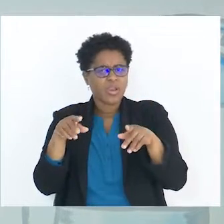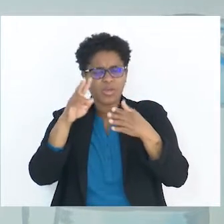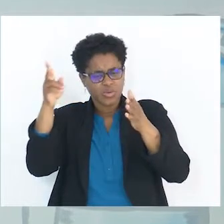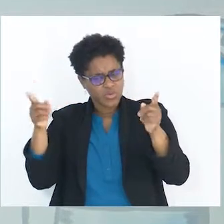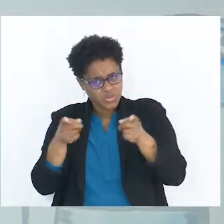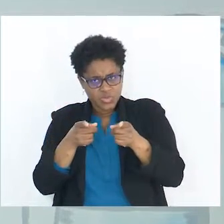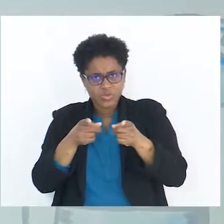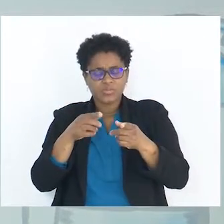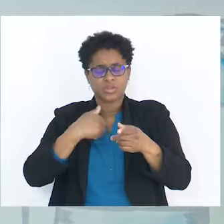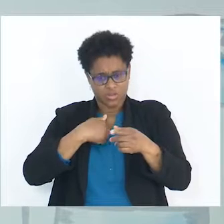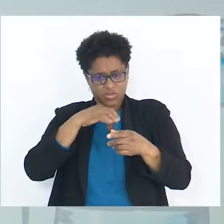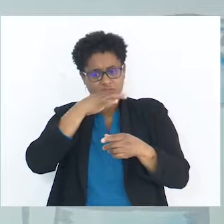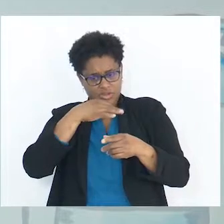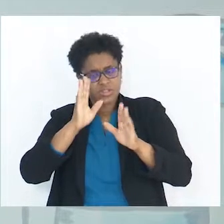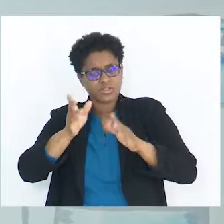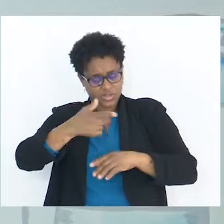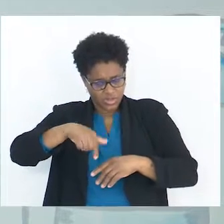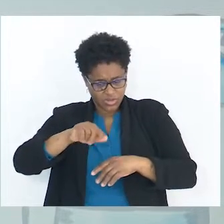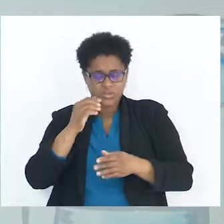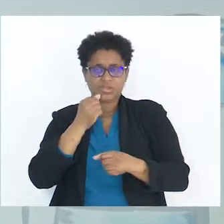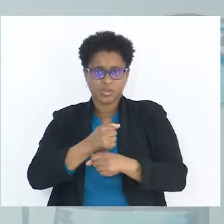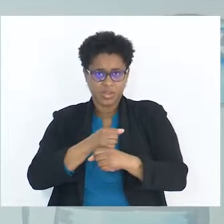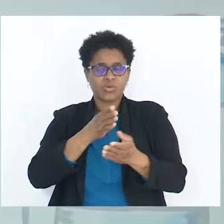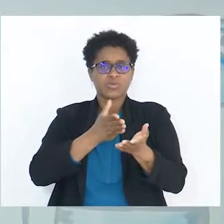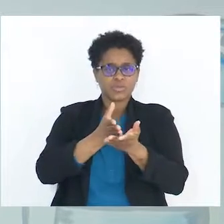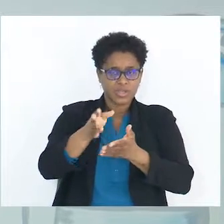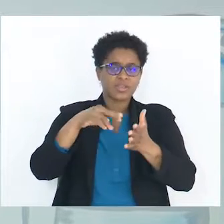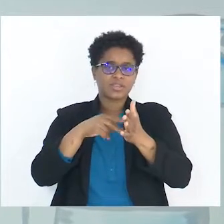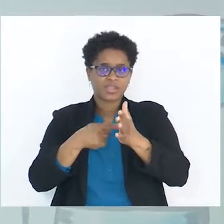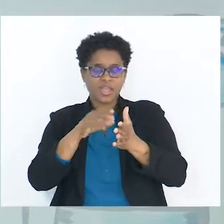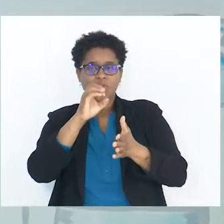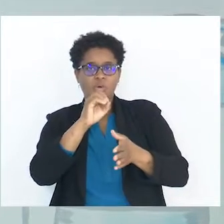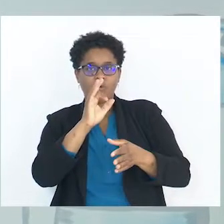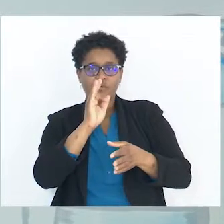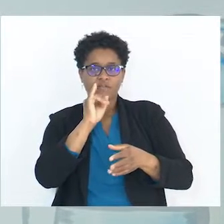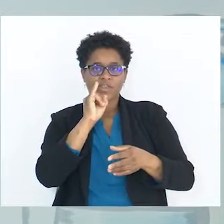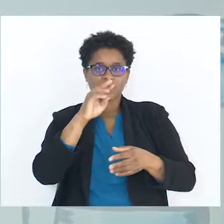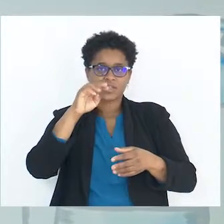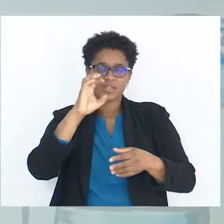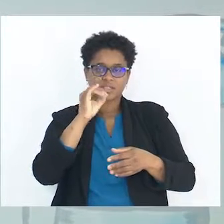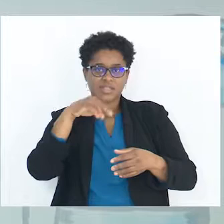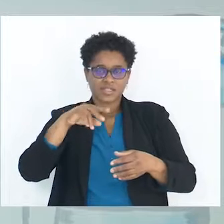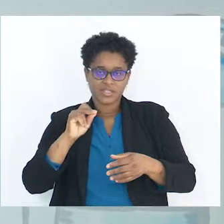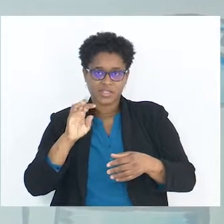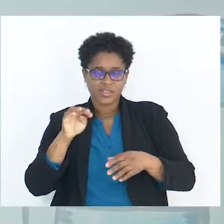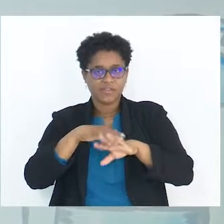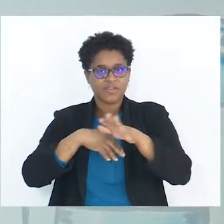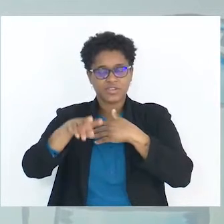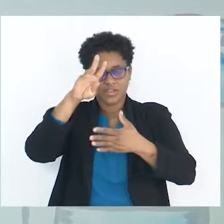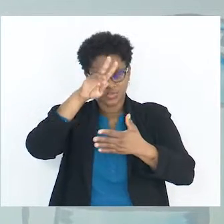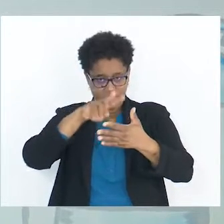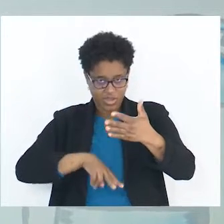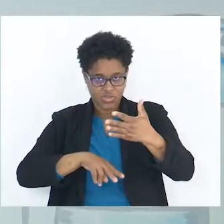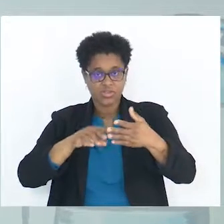Então por isso que eu disse que nós estamos a trabalhar a continuidade das técnicas em oficinas. Elaborar textos a partir